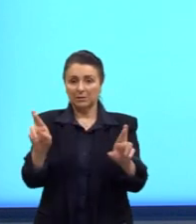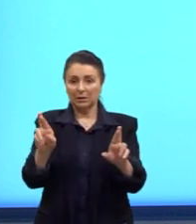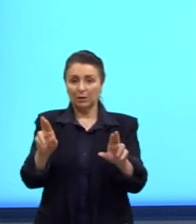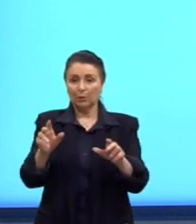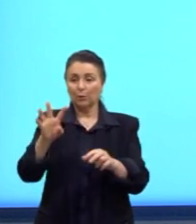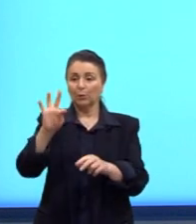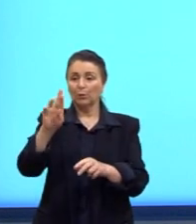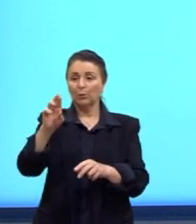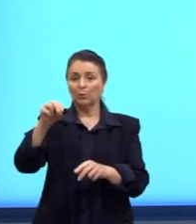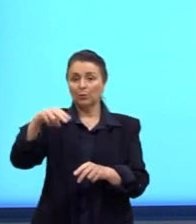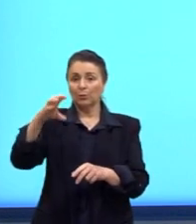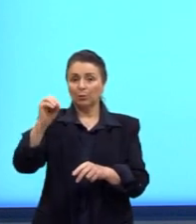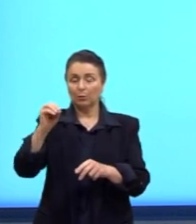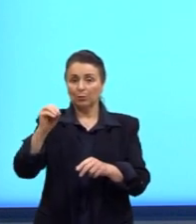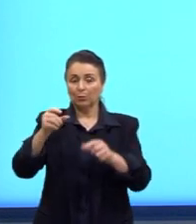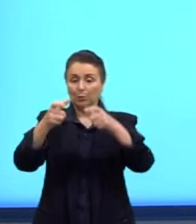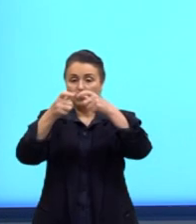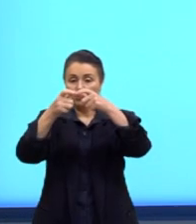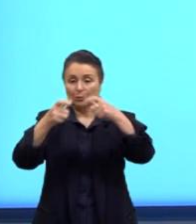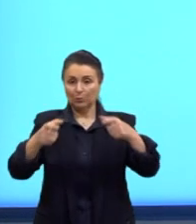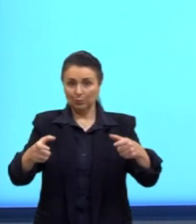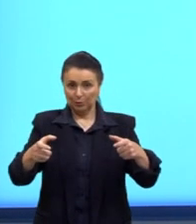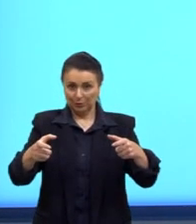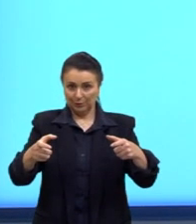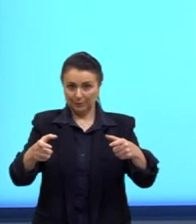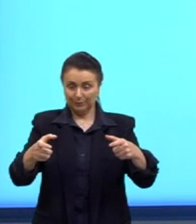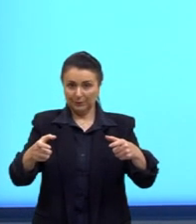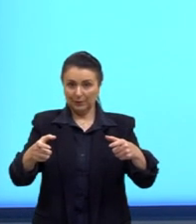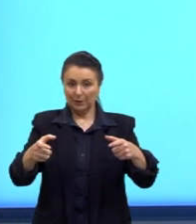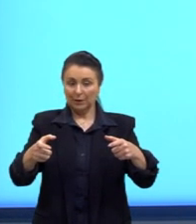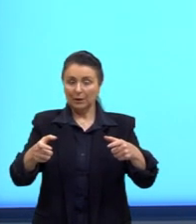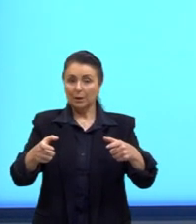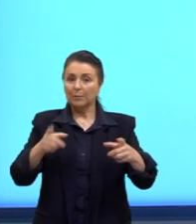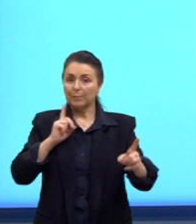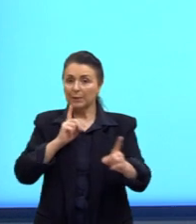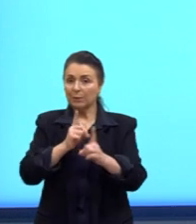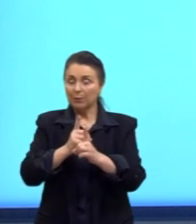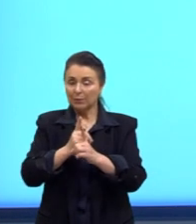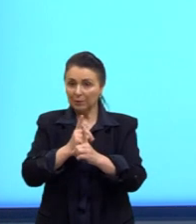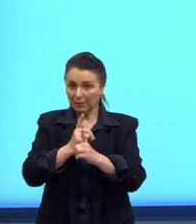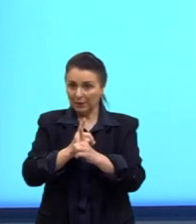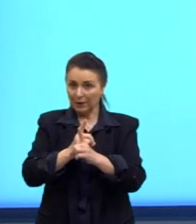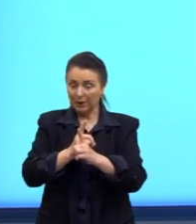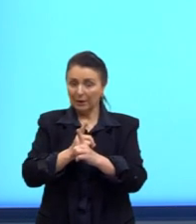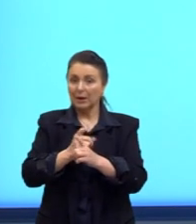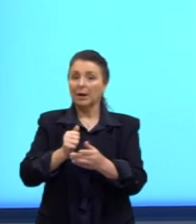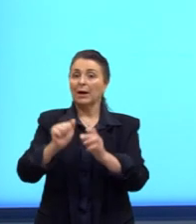tronco de cone que nós temos, mas buscamos chegar na área da base menor.